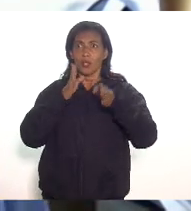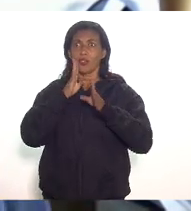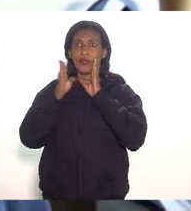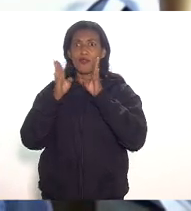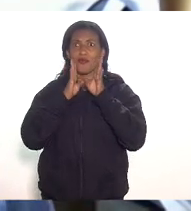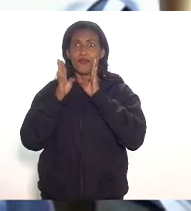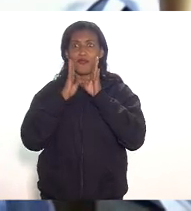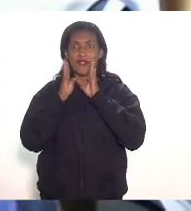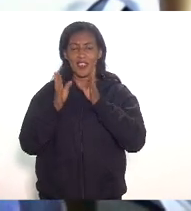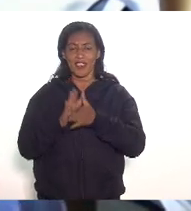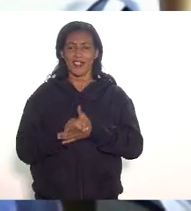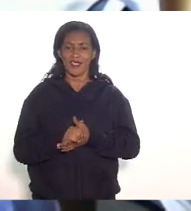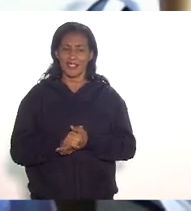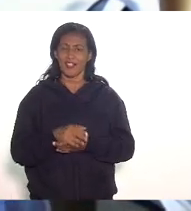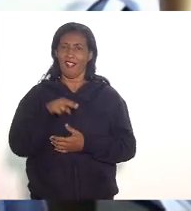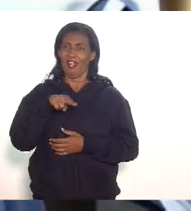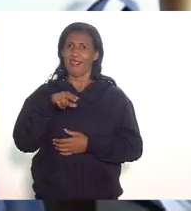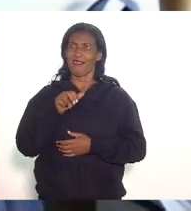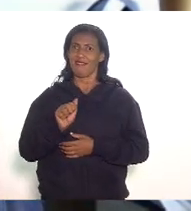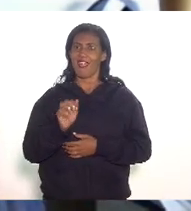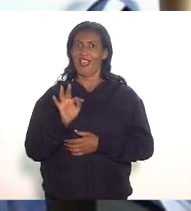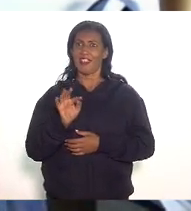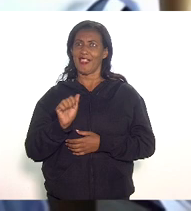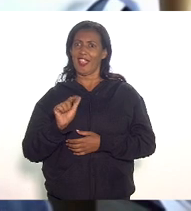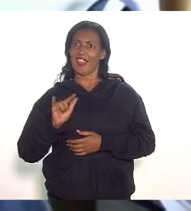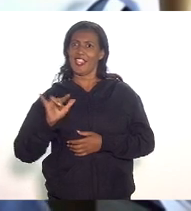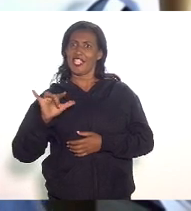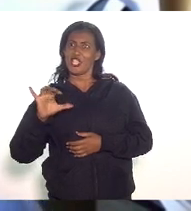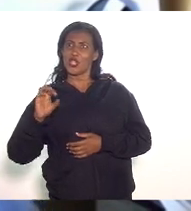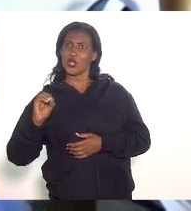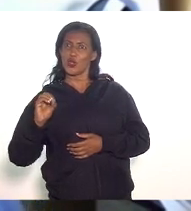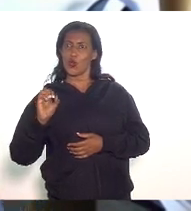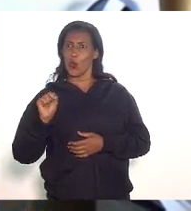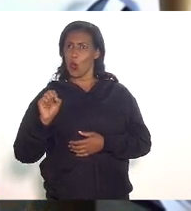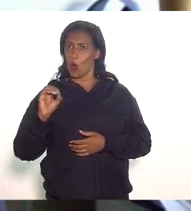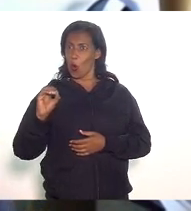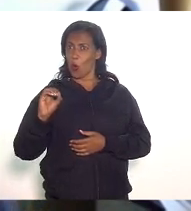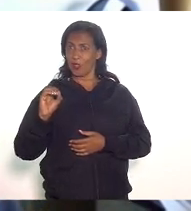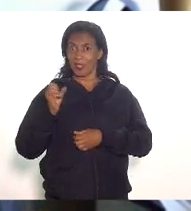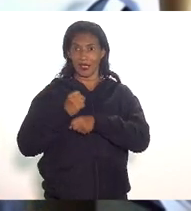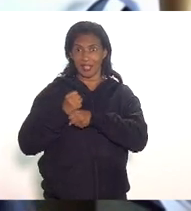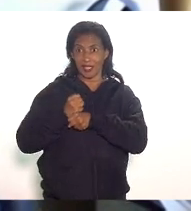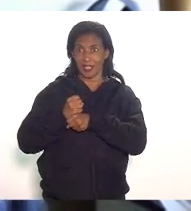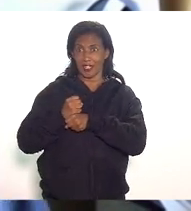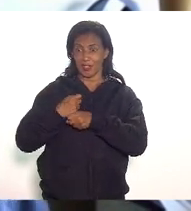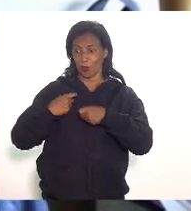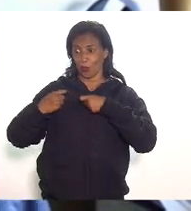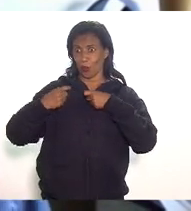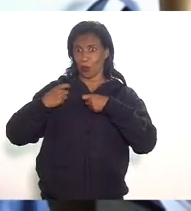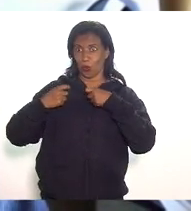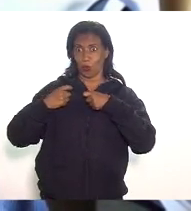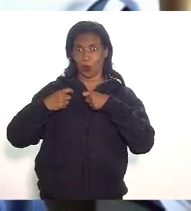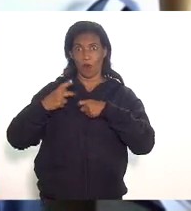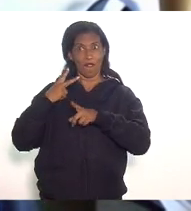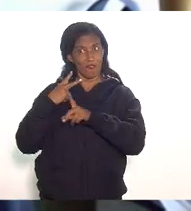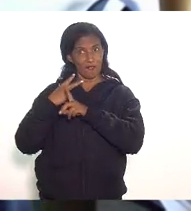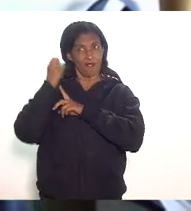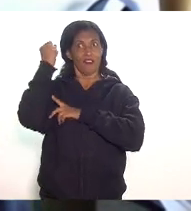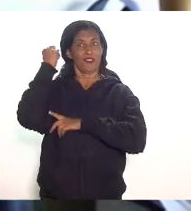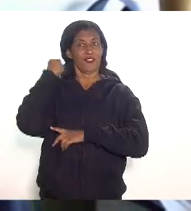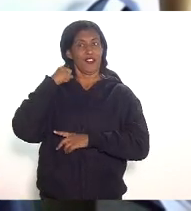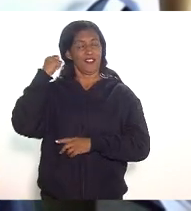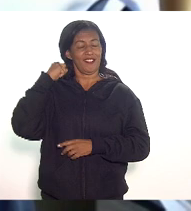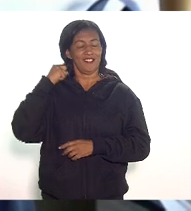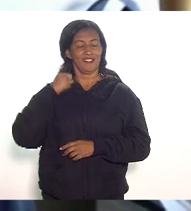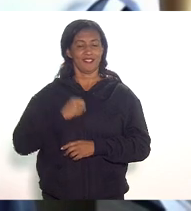natalício natalício 80 anos de lutas e glórias bom dito isso obrigado